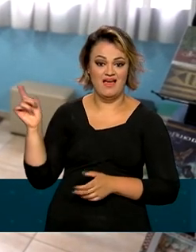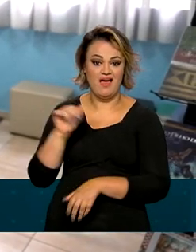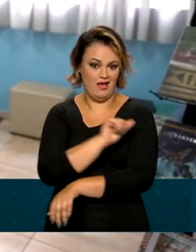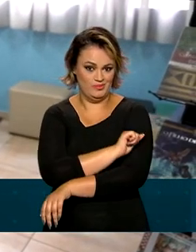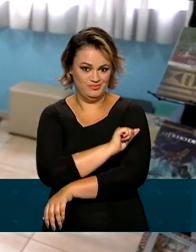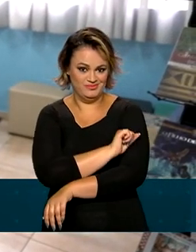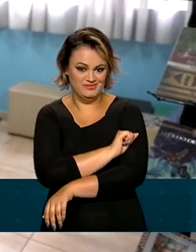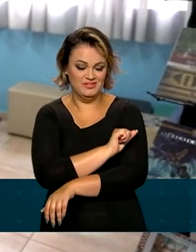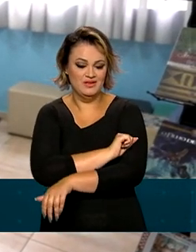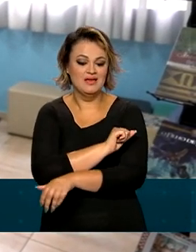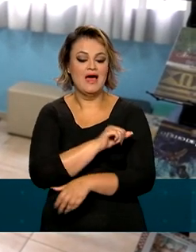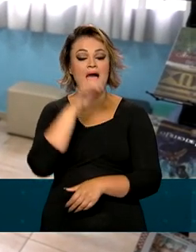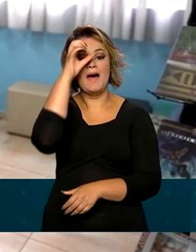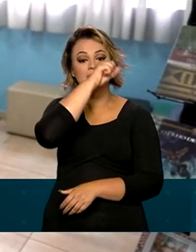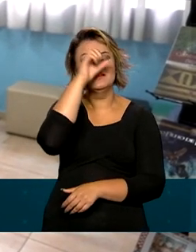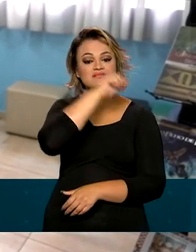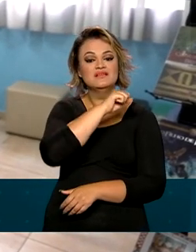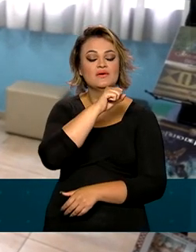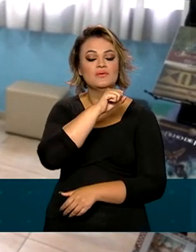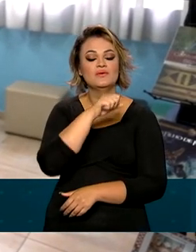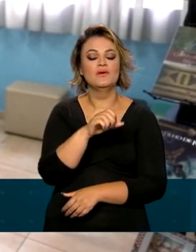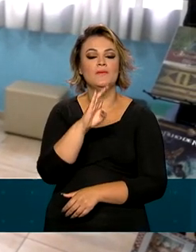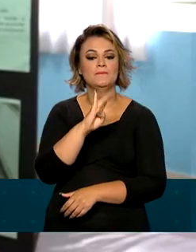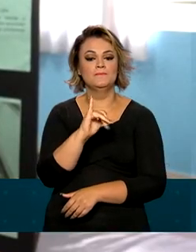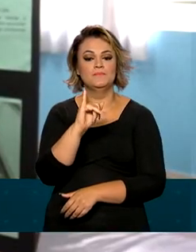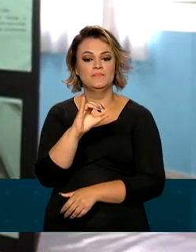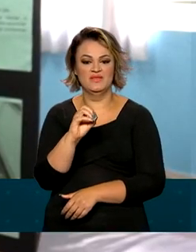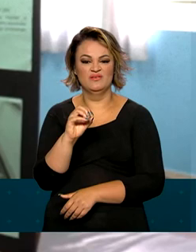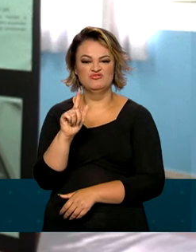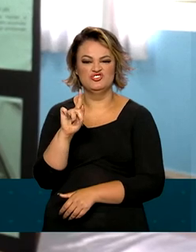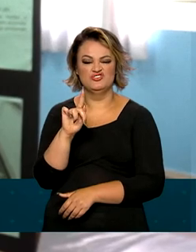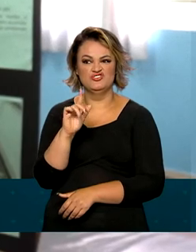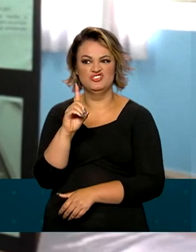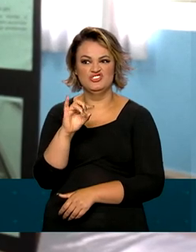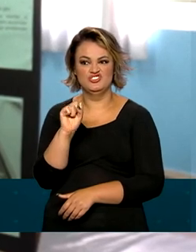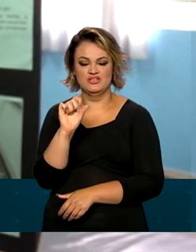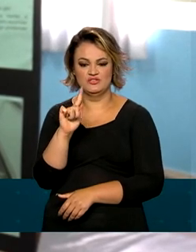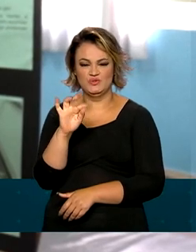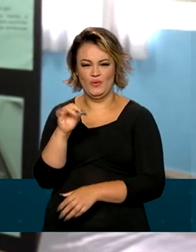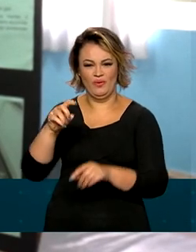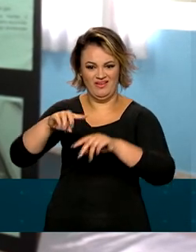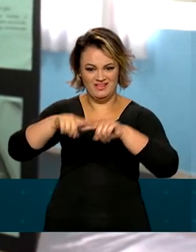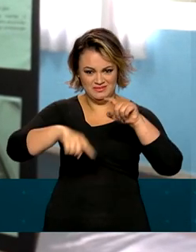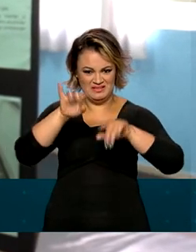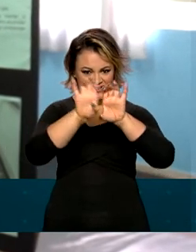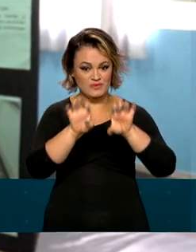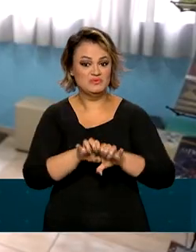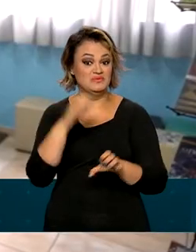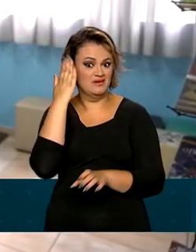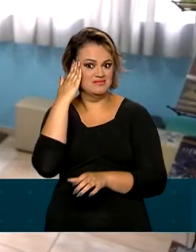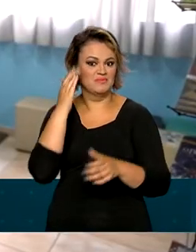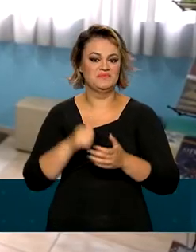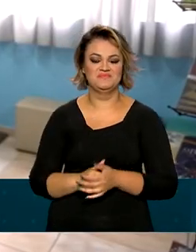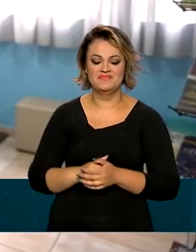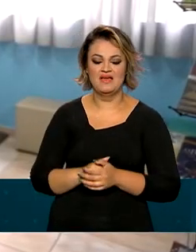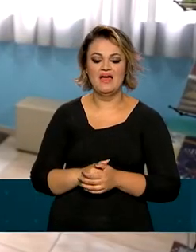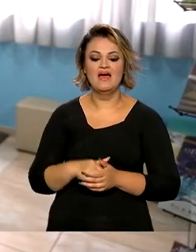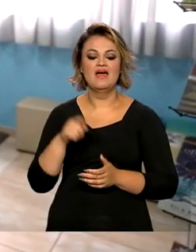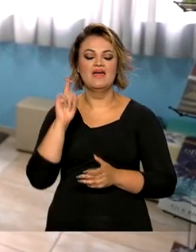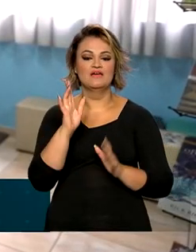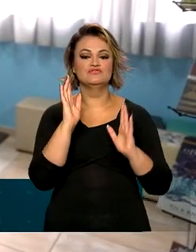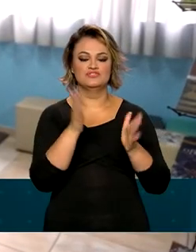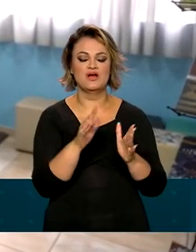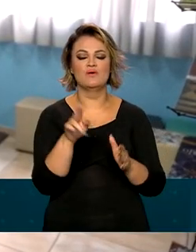uma escola da cidade, aprendeu a trabalhar com o biodigestor e decidiu compartilhar o conhecimento com a família. Eu já levei para casa o